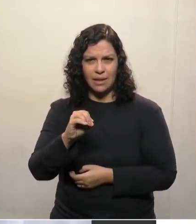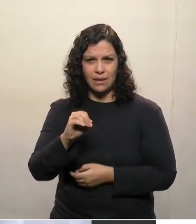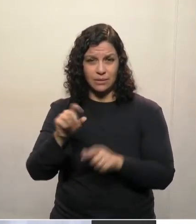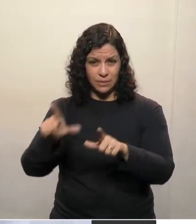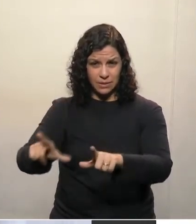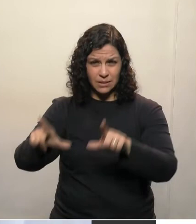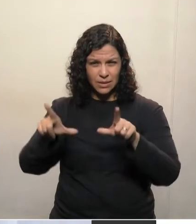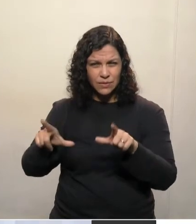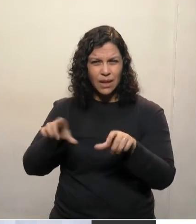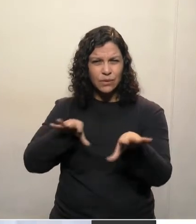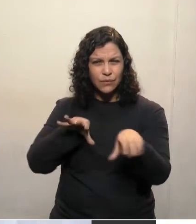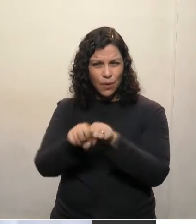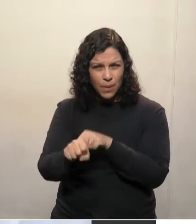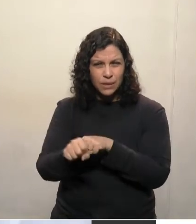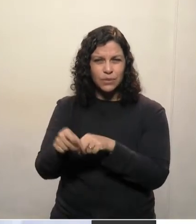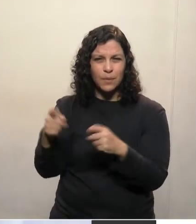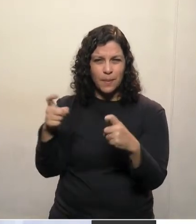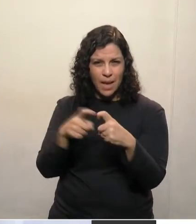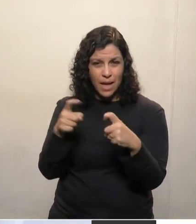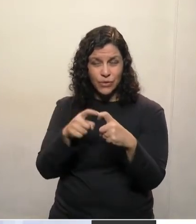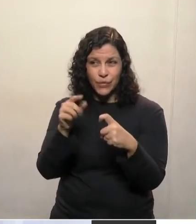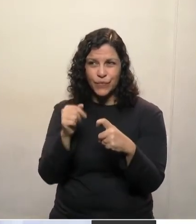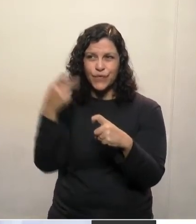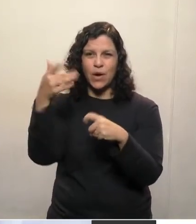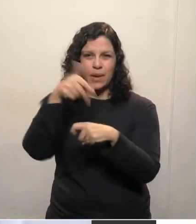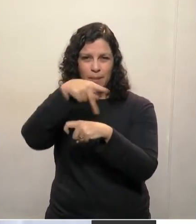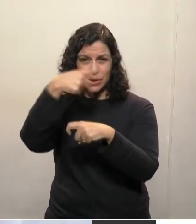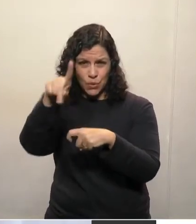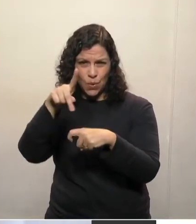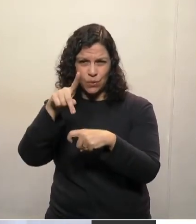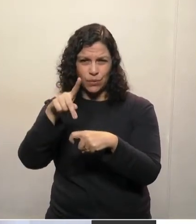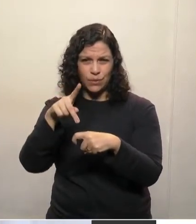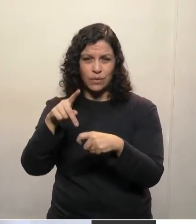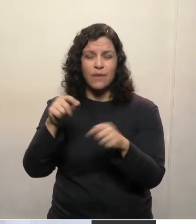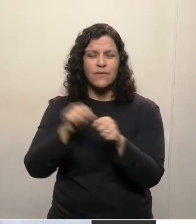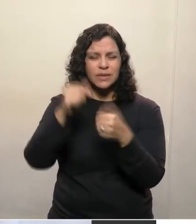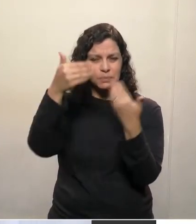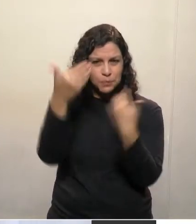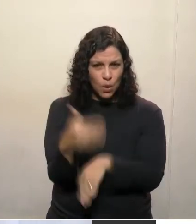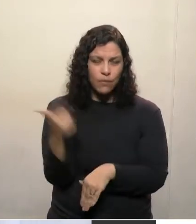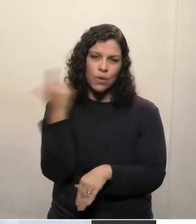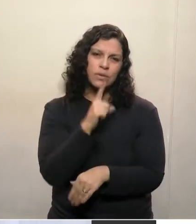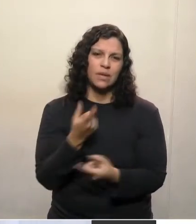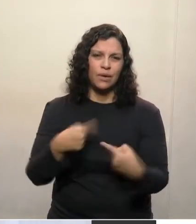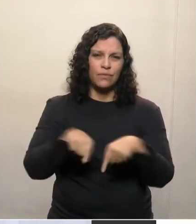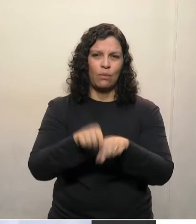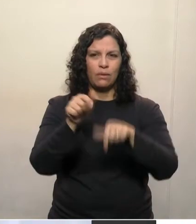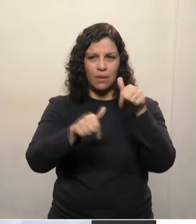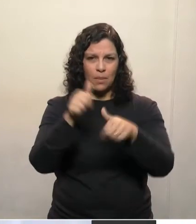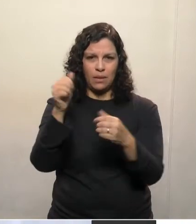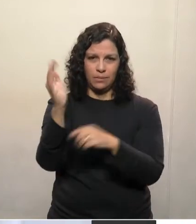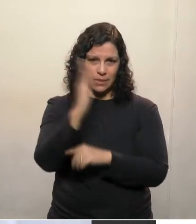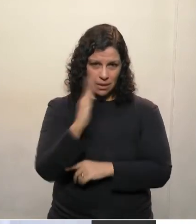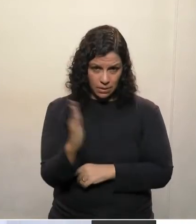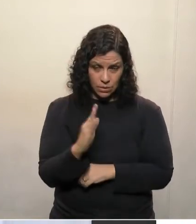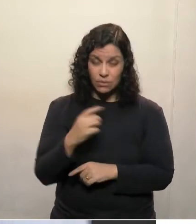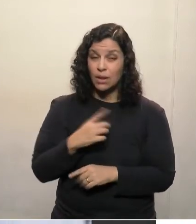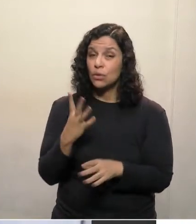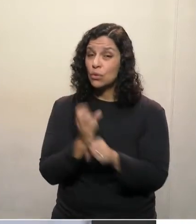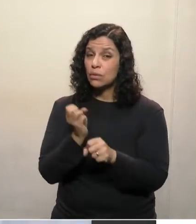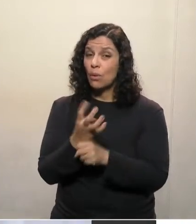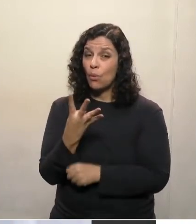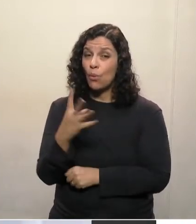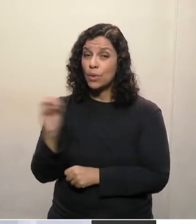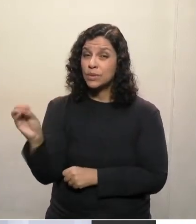de quem cursou no exterior. Eu vejo que são em torno de 400 médicos no estado do Paraná que se propuseram